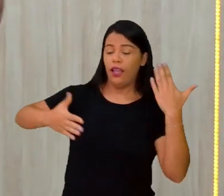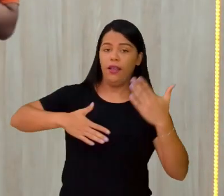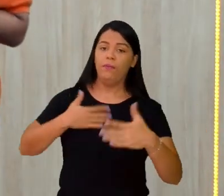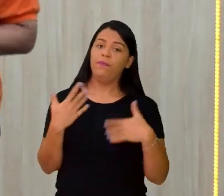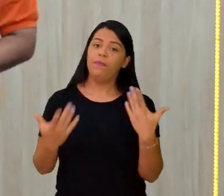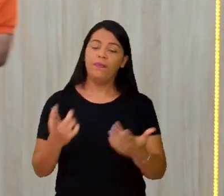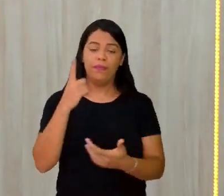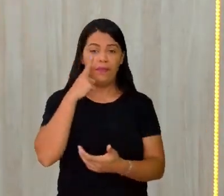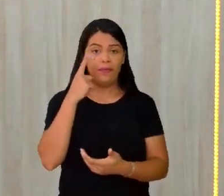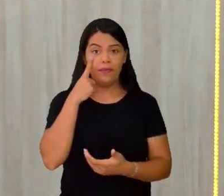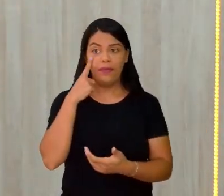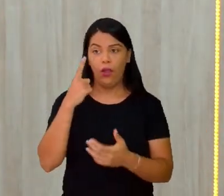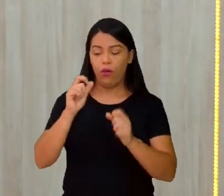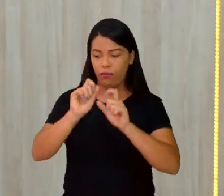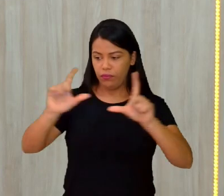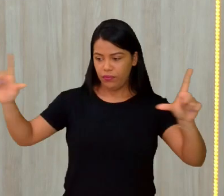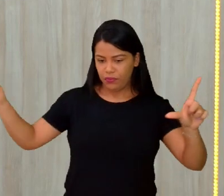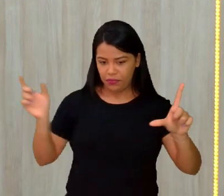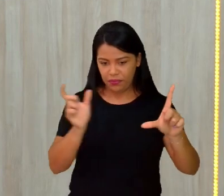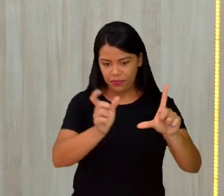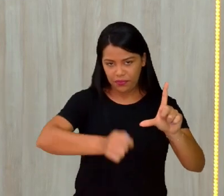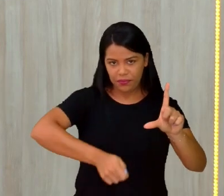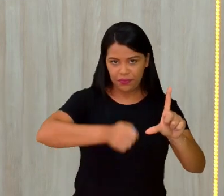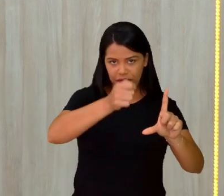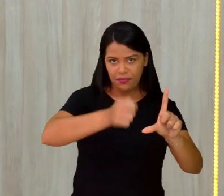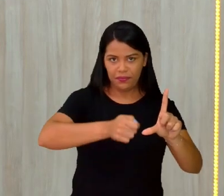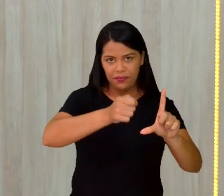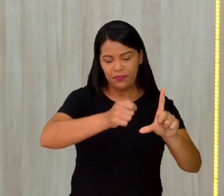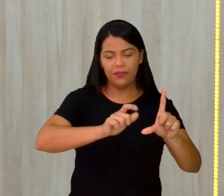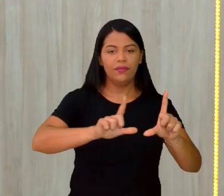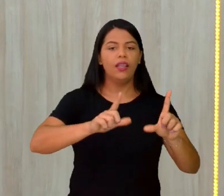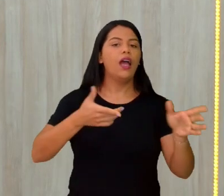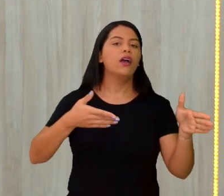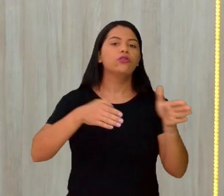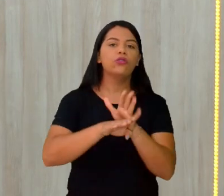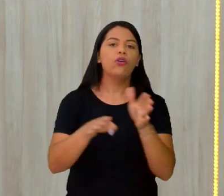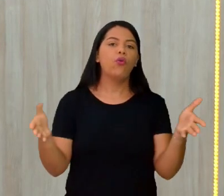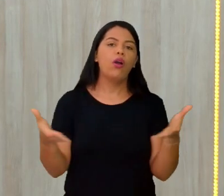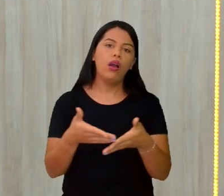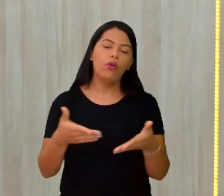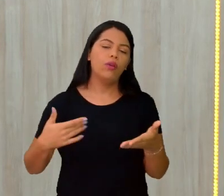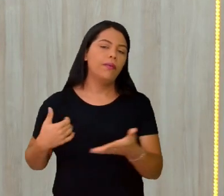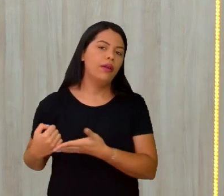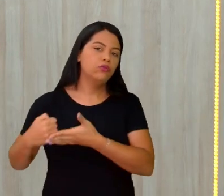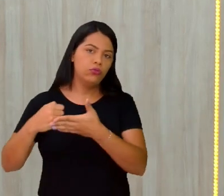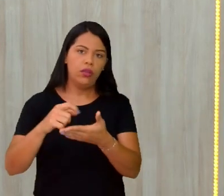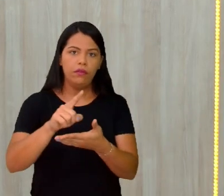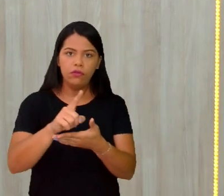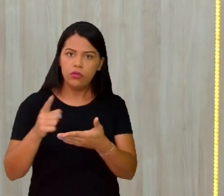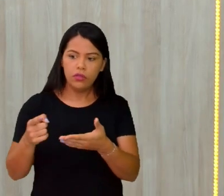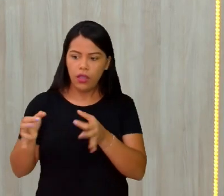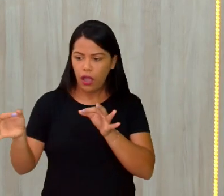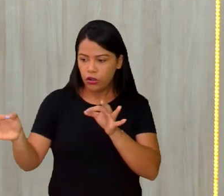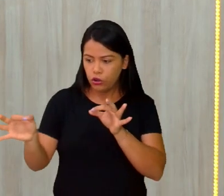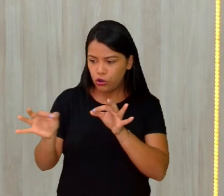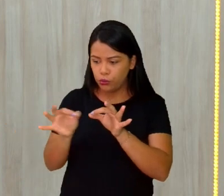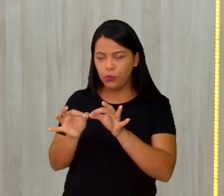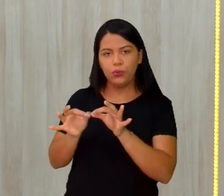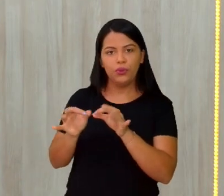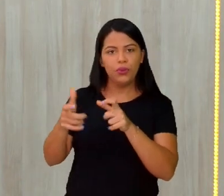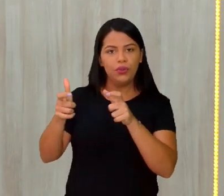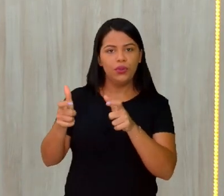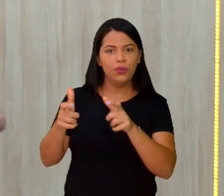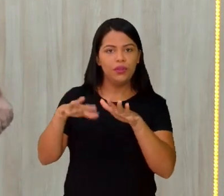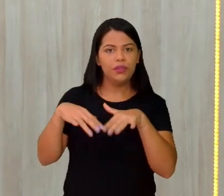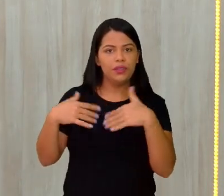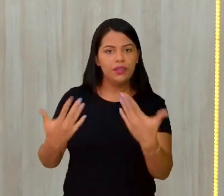Olha só, QR Code chegou aqui pra encurtar os seus caminhos. Então, posiciona aí, ó, o motor de QR